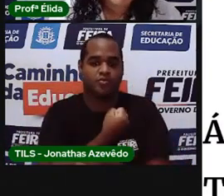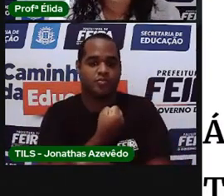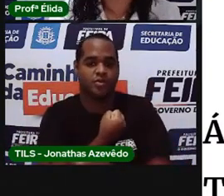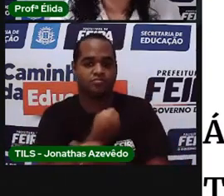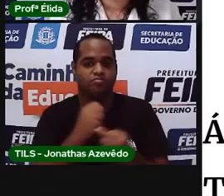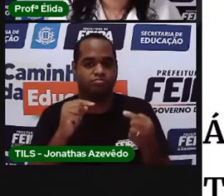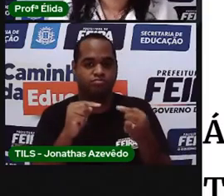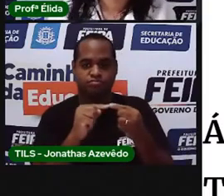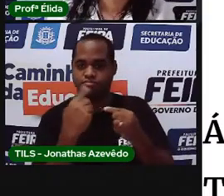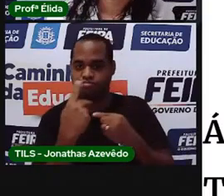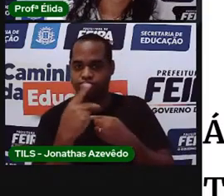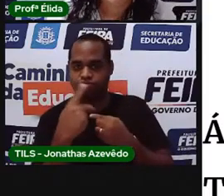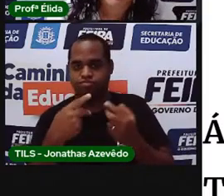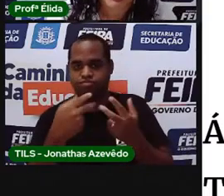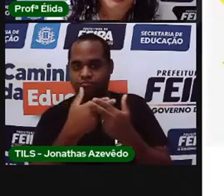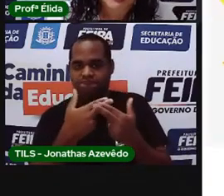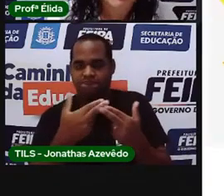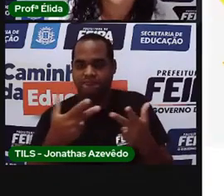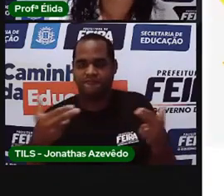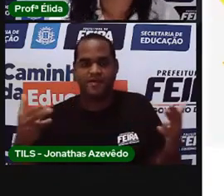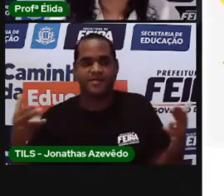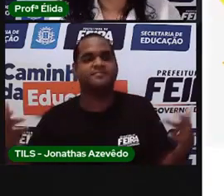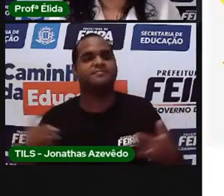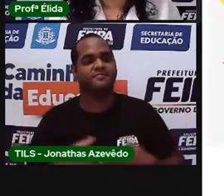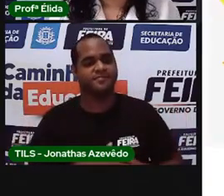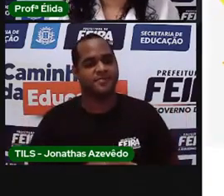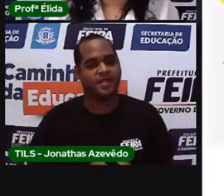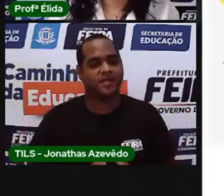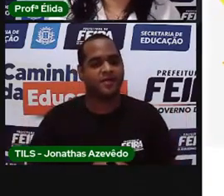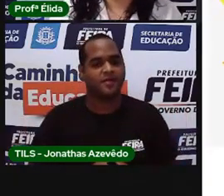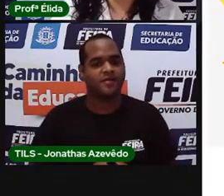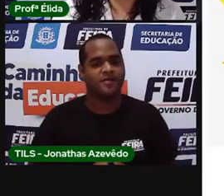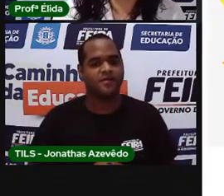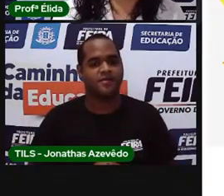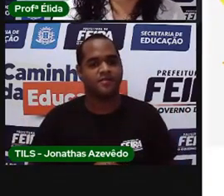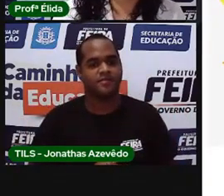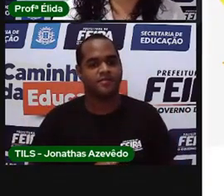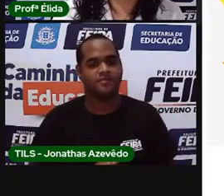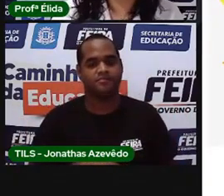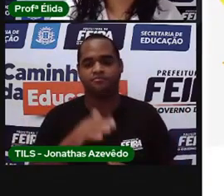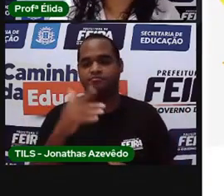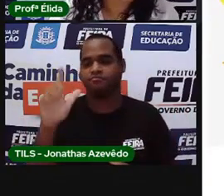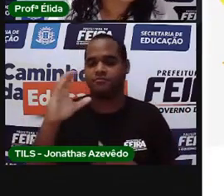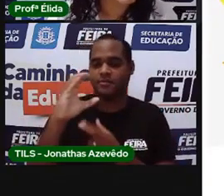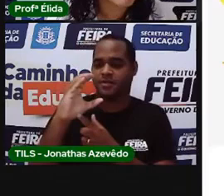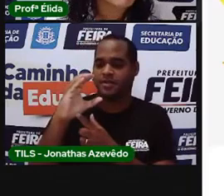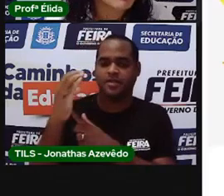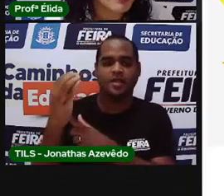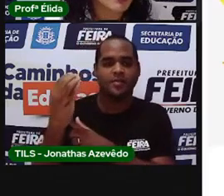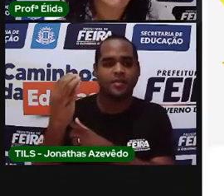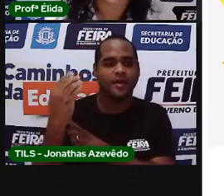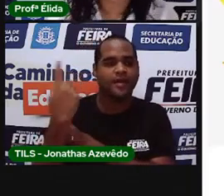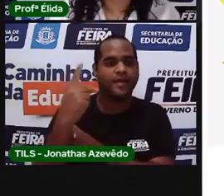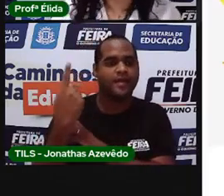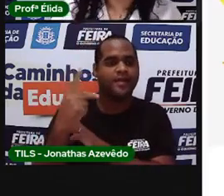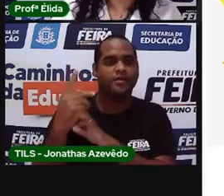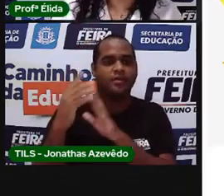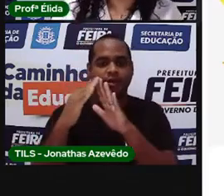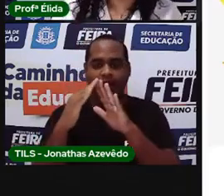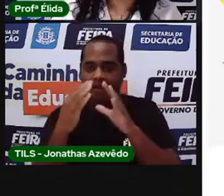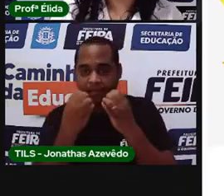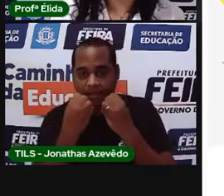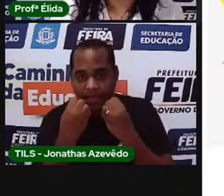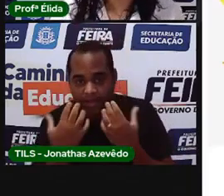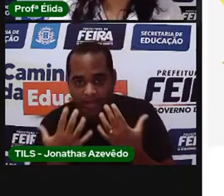números e as suas funções. E o tempo? Como está o tempo hoje